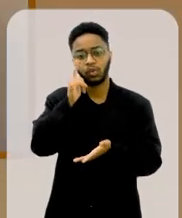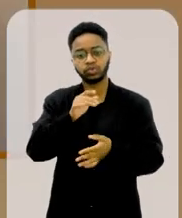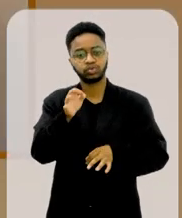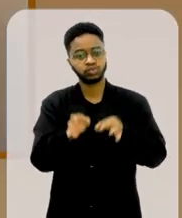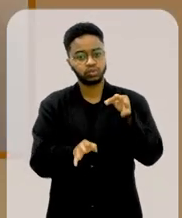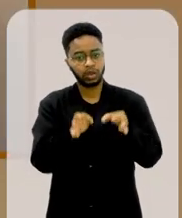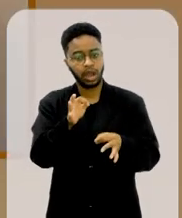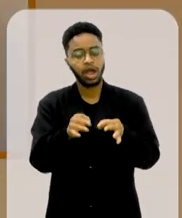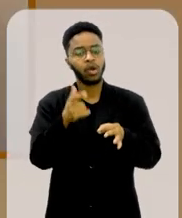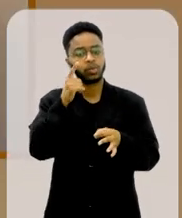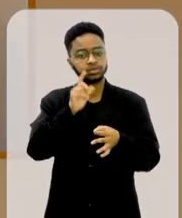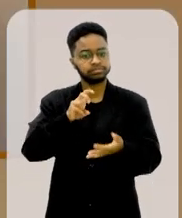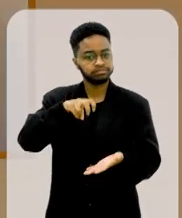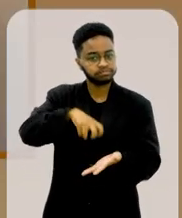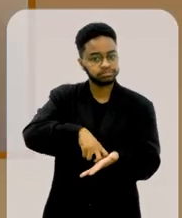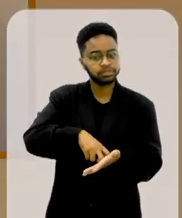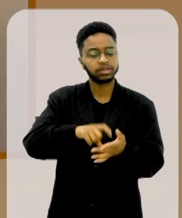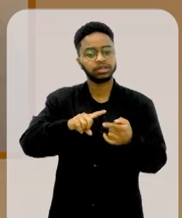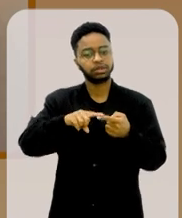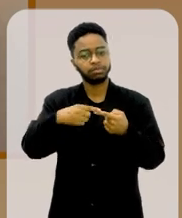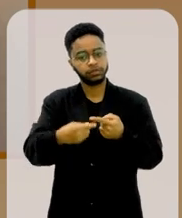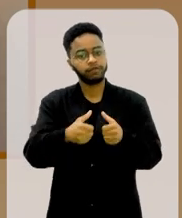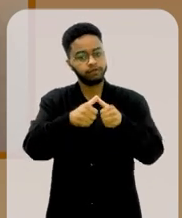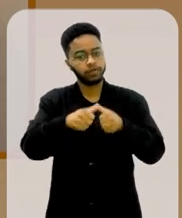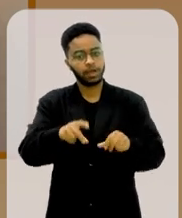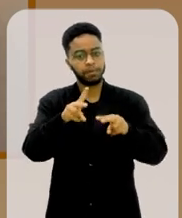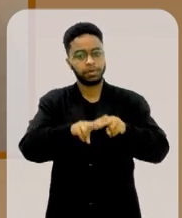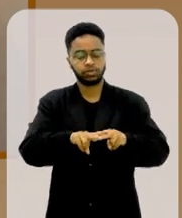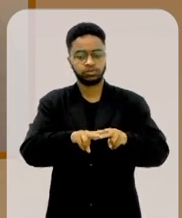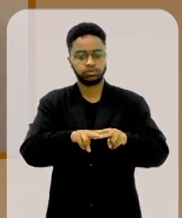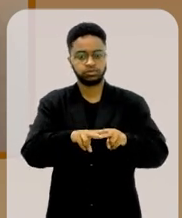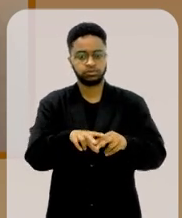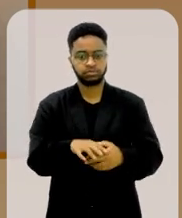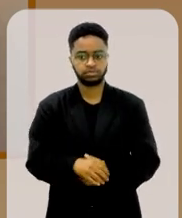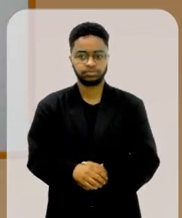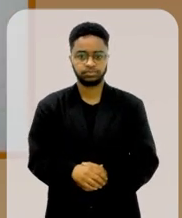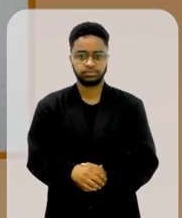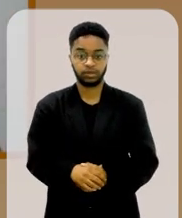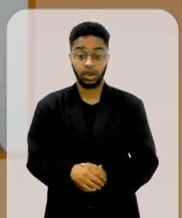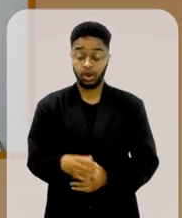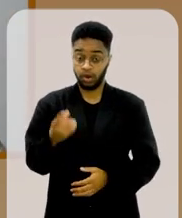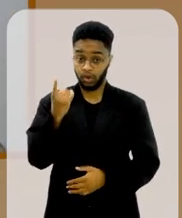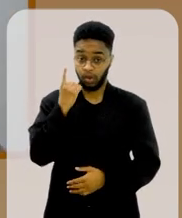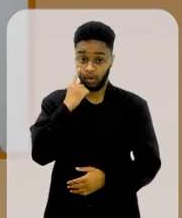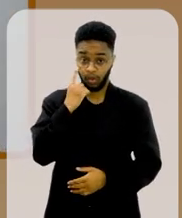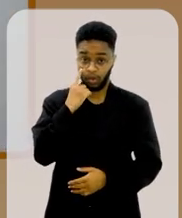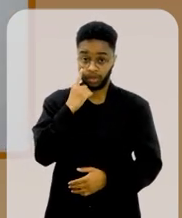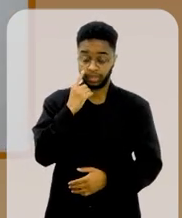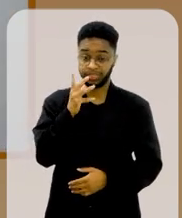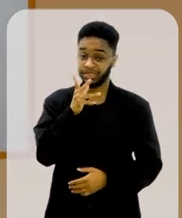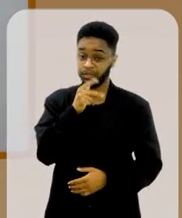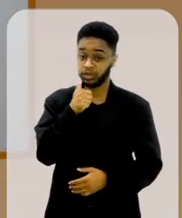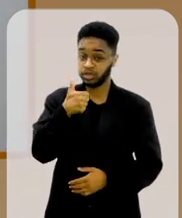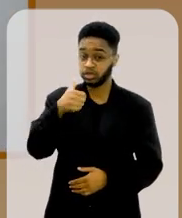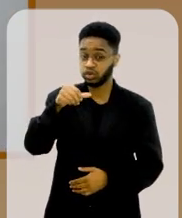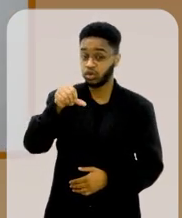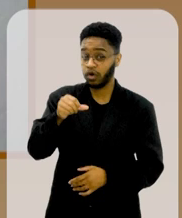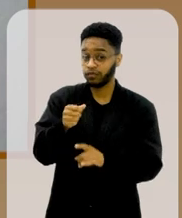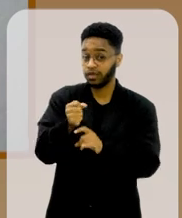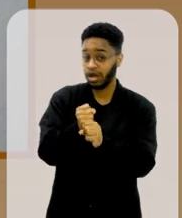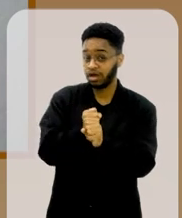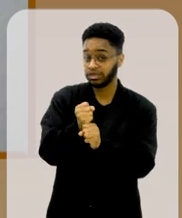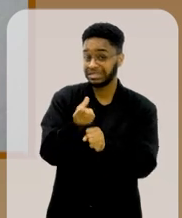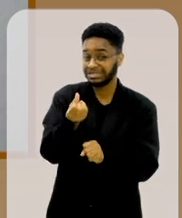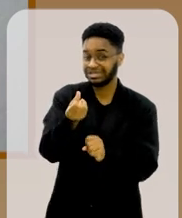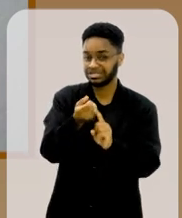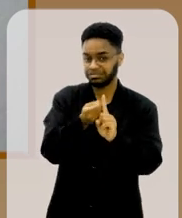fato, julgado, condenado e cumprisse a pena dele? Olha, foram 19 anos e